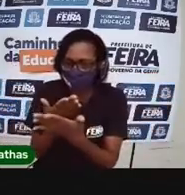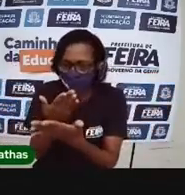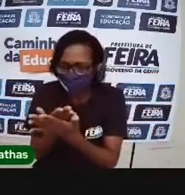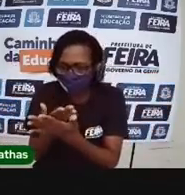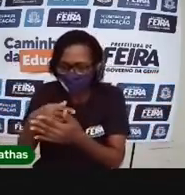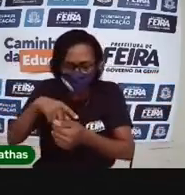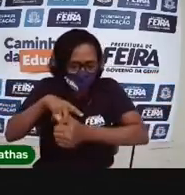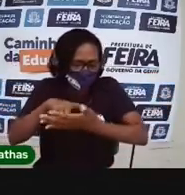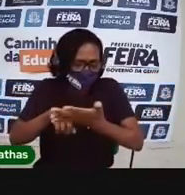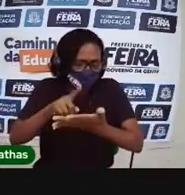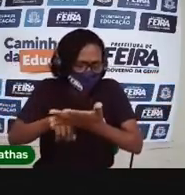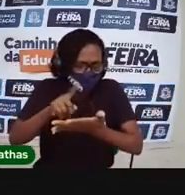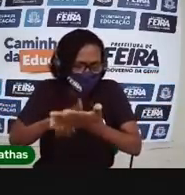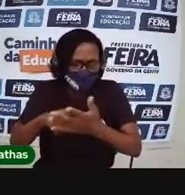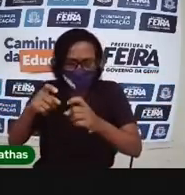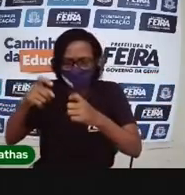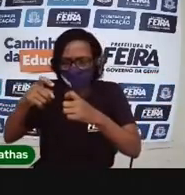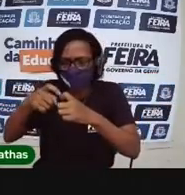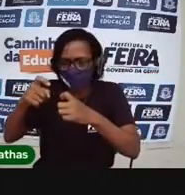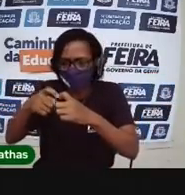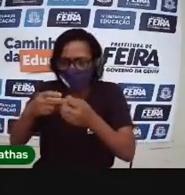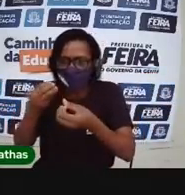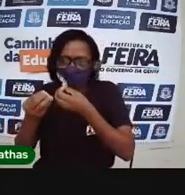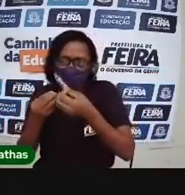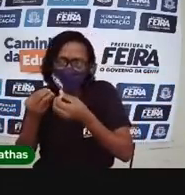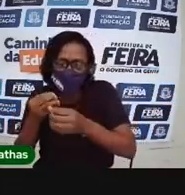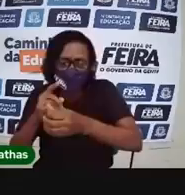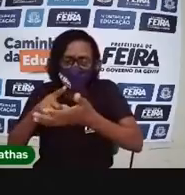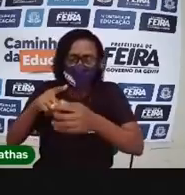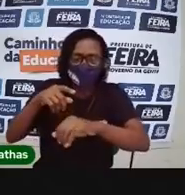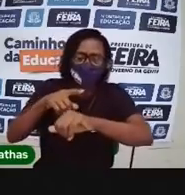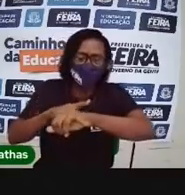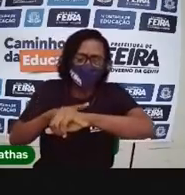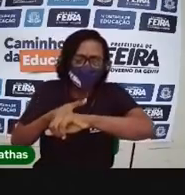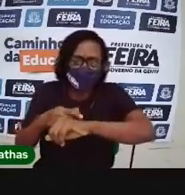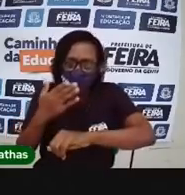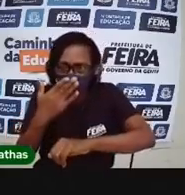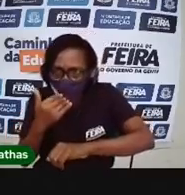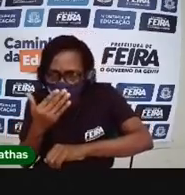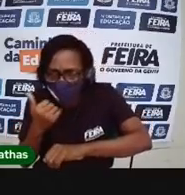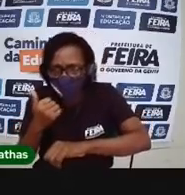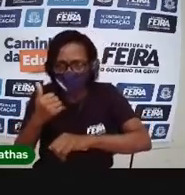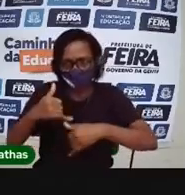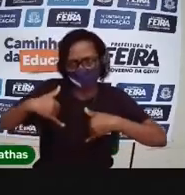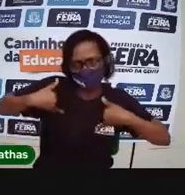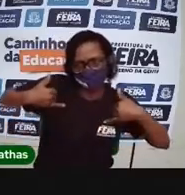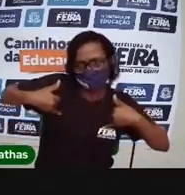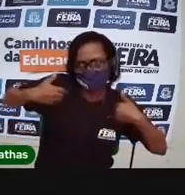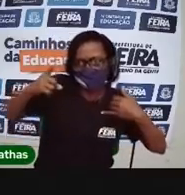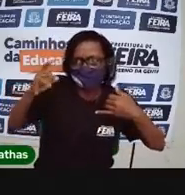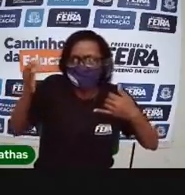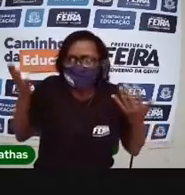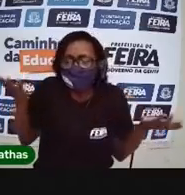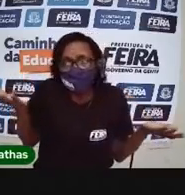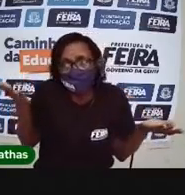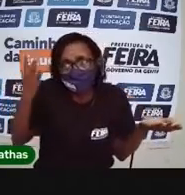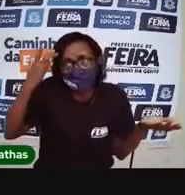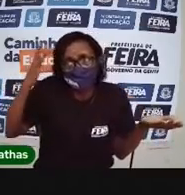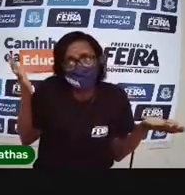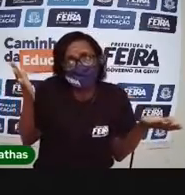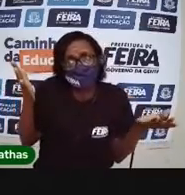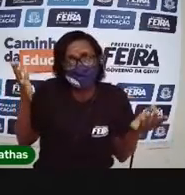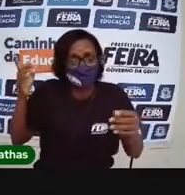Como você saberia a hora de comer? O dia do seu aniversário? A